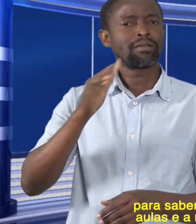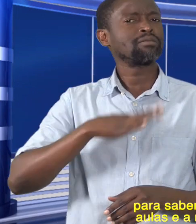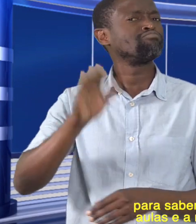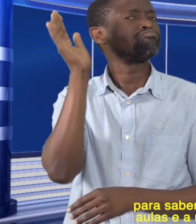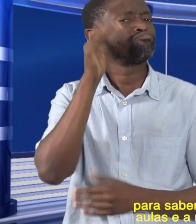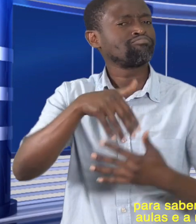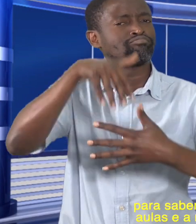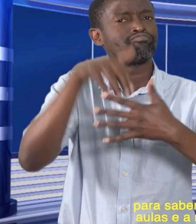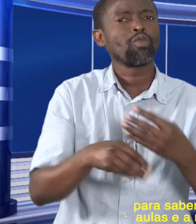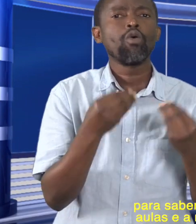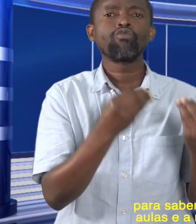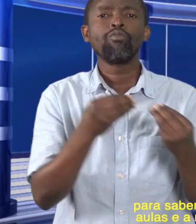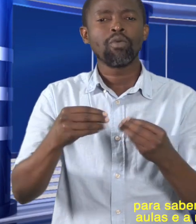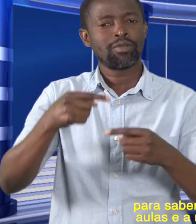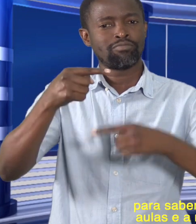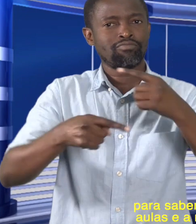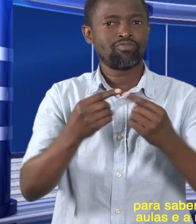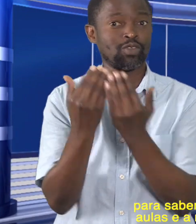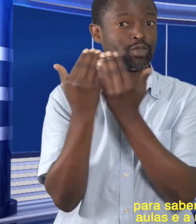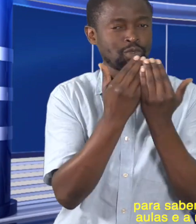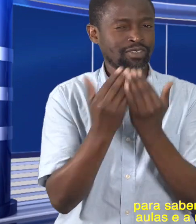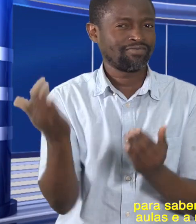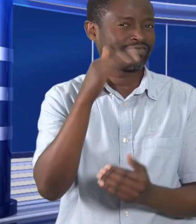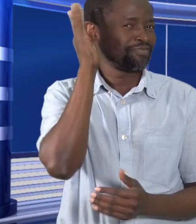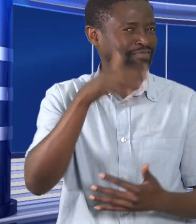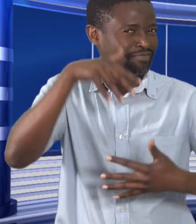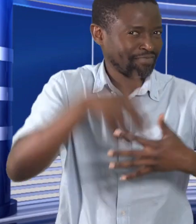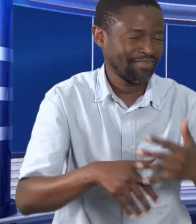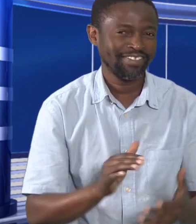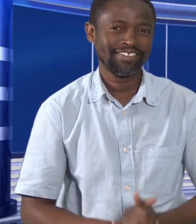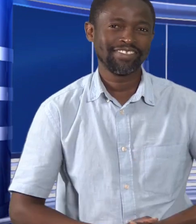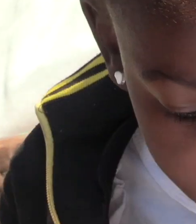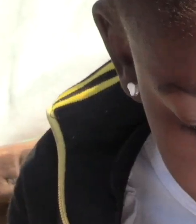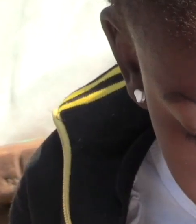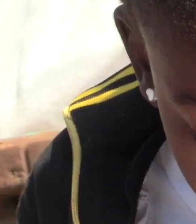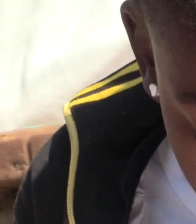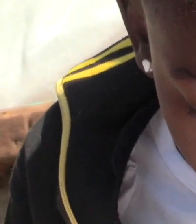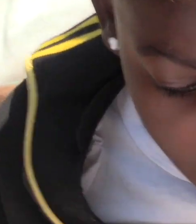como estão a ser as aulas e a resposta surpreende. Veja!